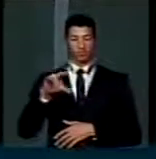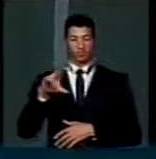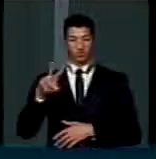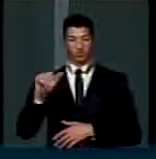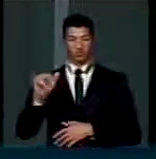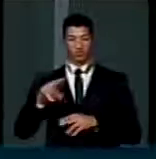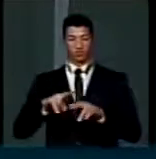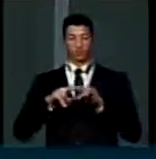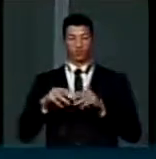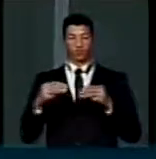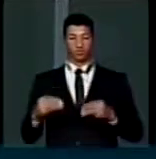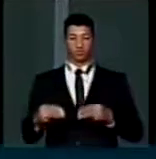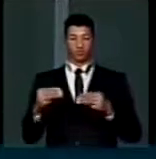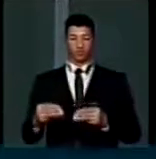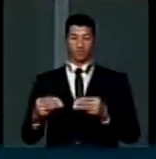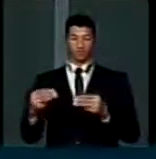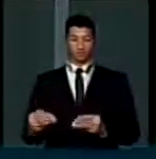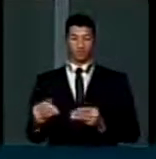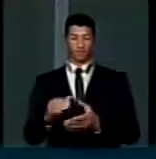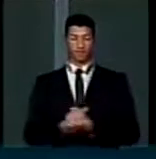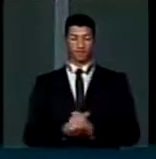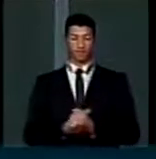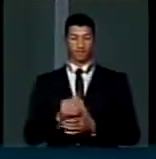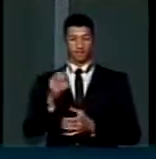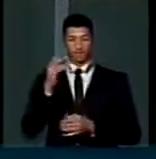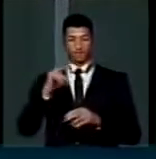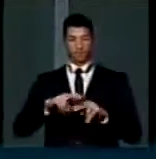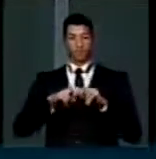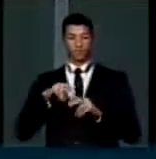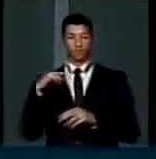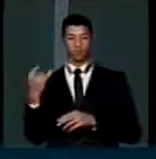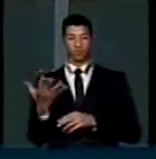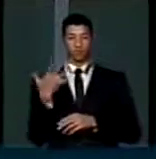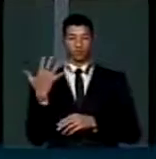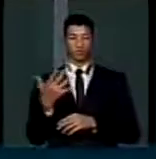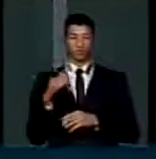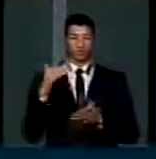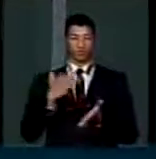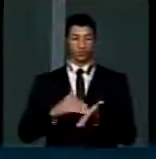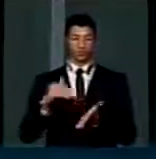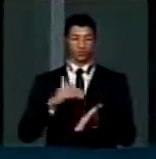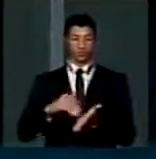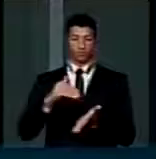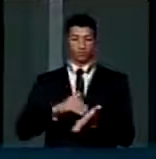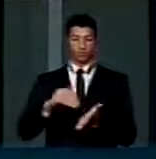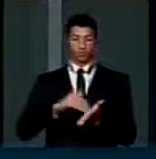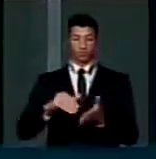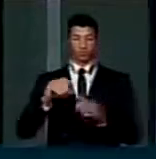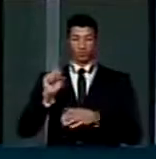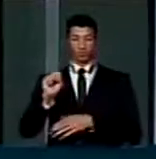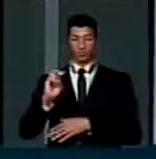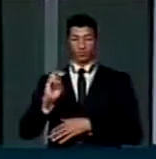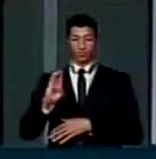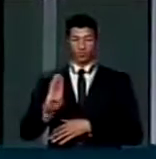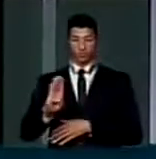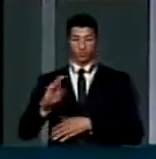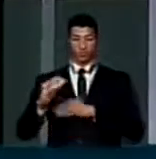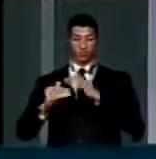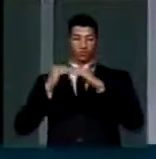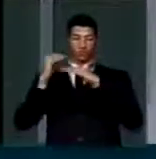parte desse Ministério pela mão do secretário de Subdesenvolvimento